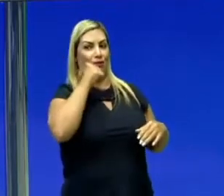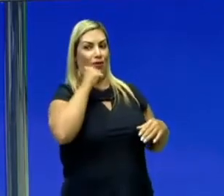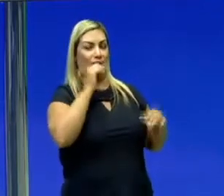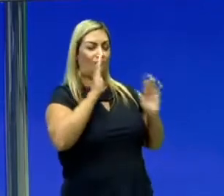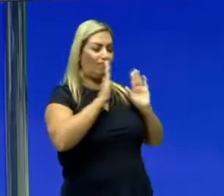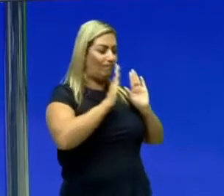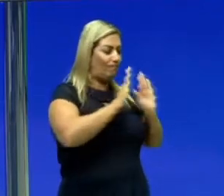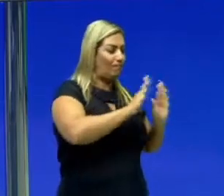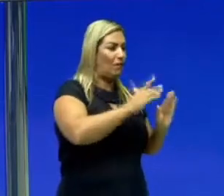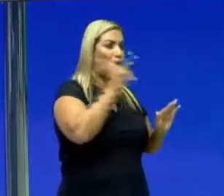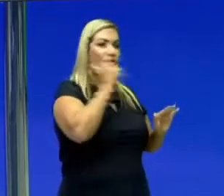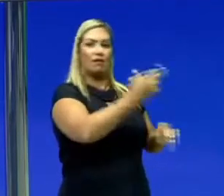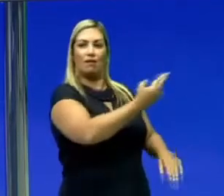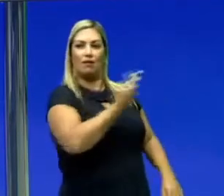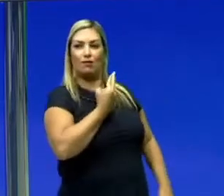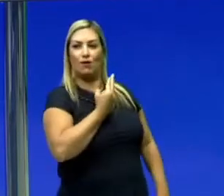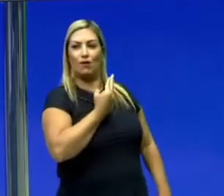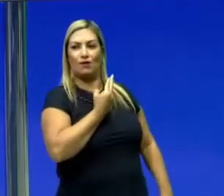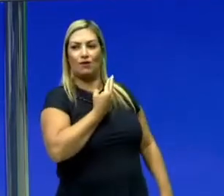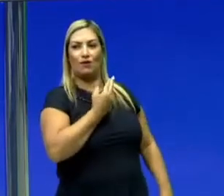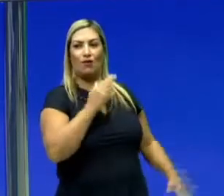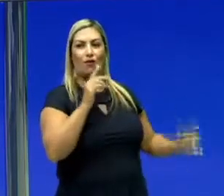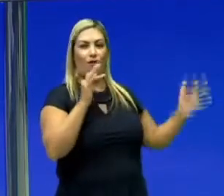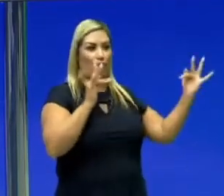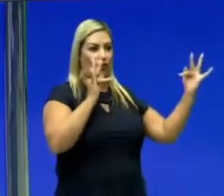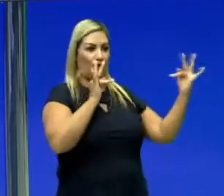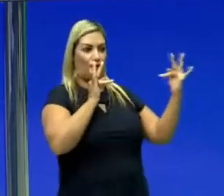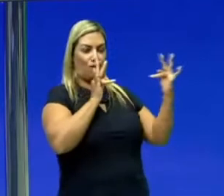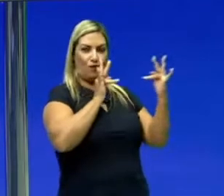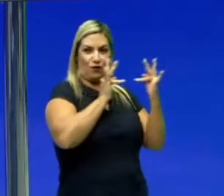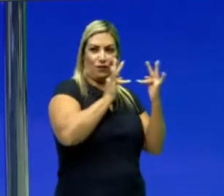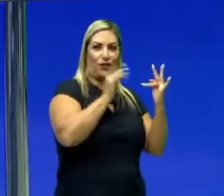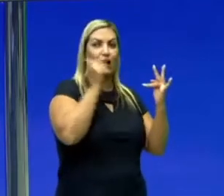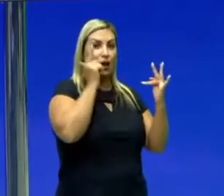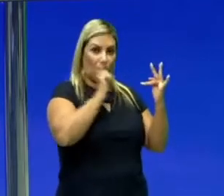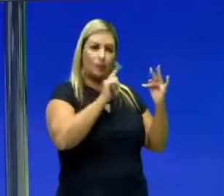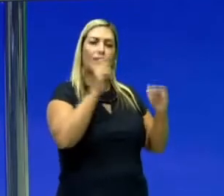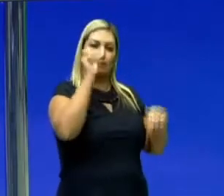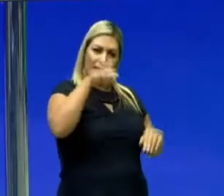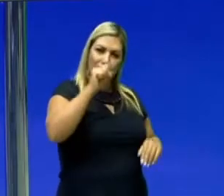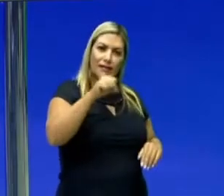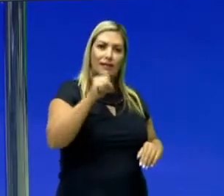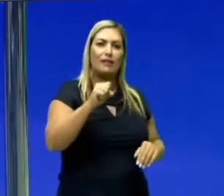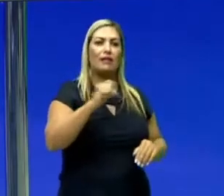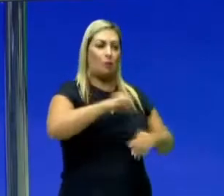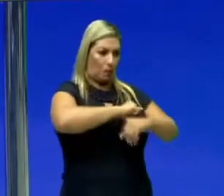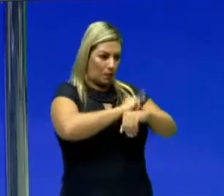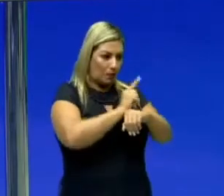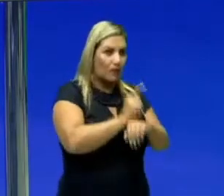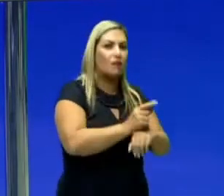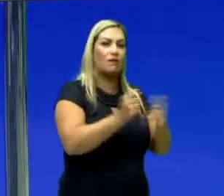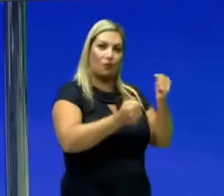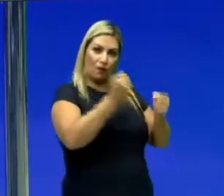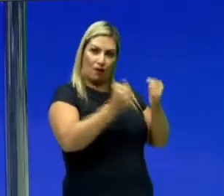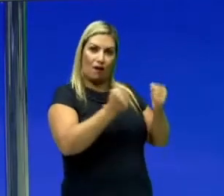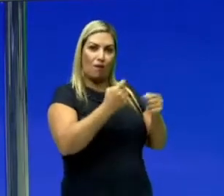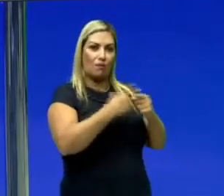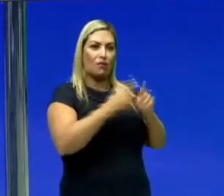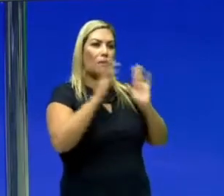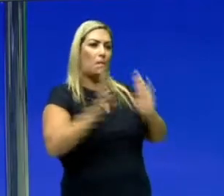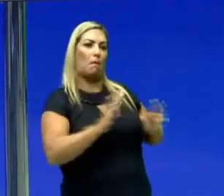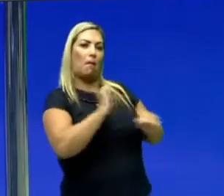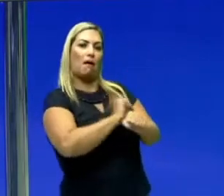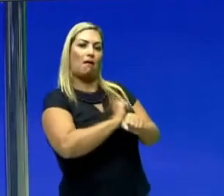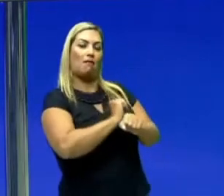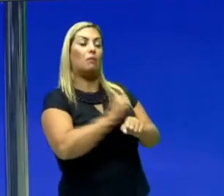achar a resultante, que é o resultado das forças, para dizer que ela consegue fazer sim uma aceleração nesse carro, porque senão ele não iria sair do